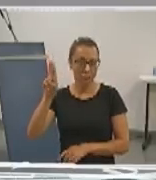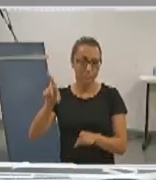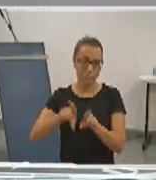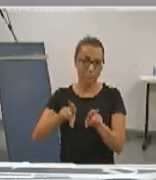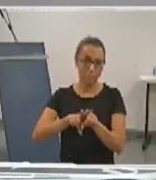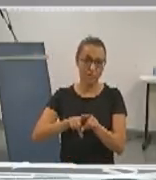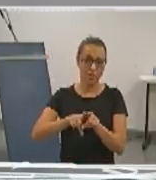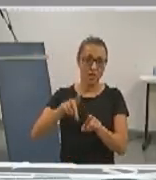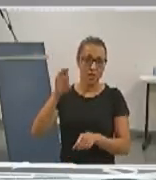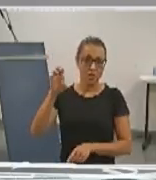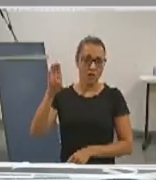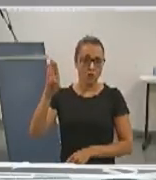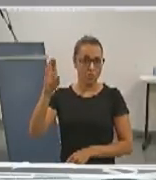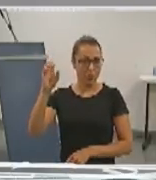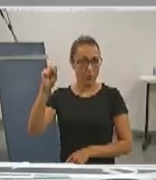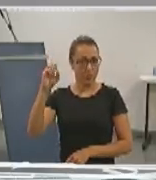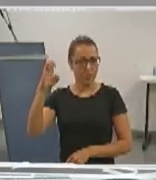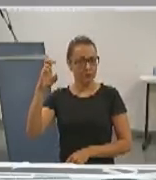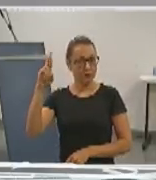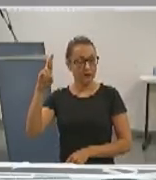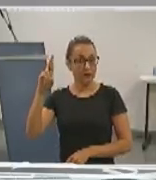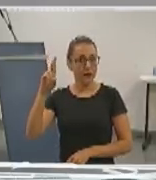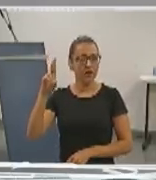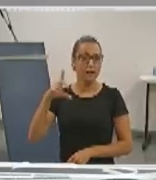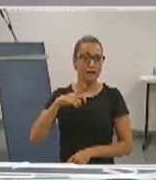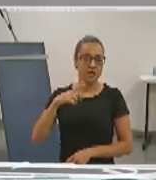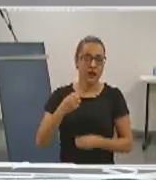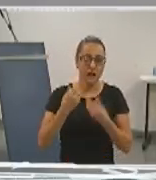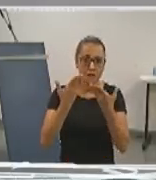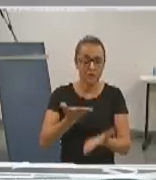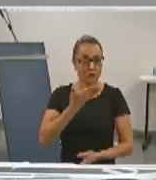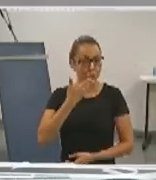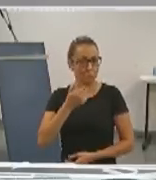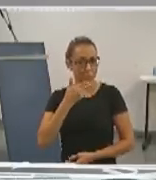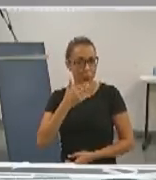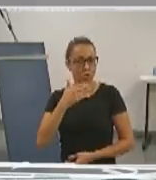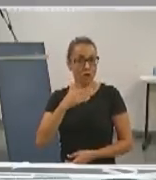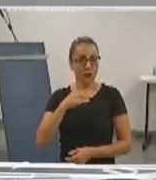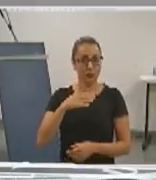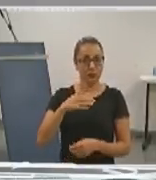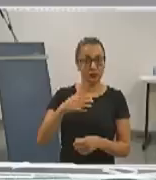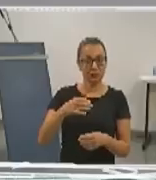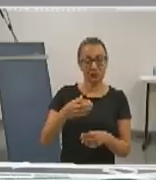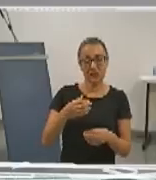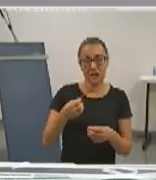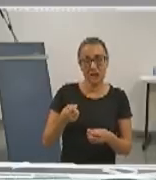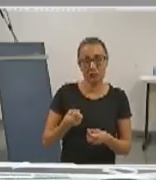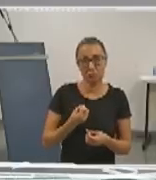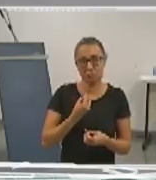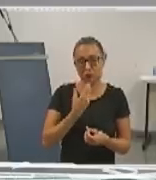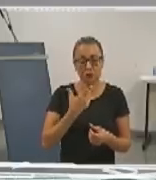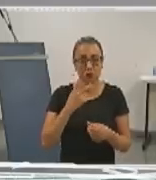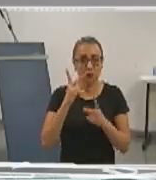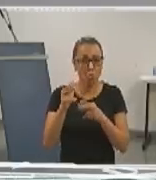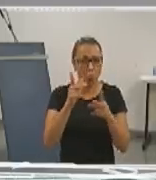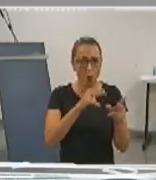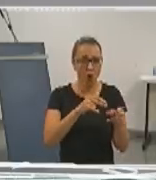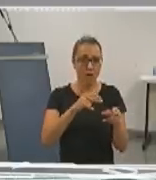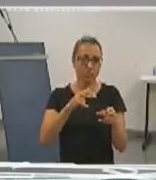para conseguirmos melhores benefícios aos servidores RJU, enquadrando eles com os mesmos benefícios da categoria